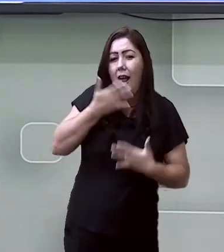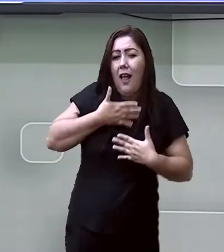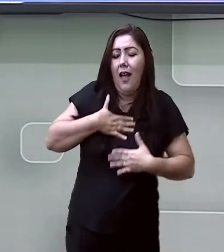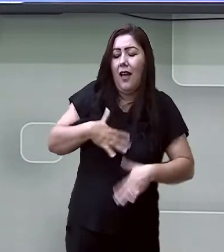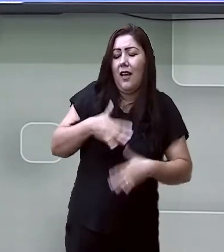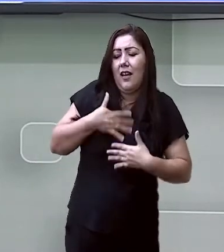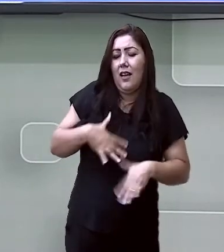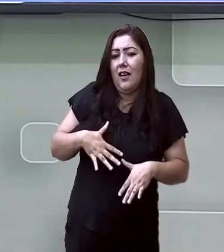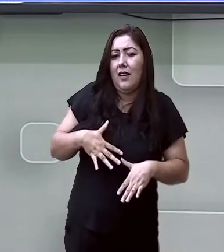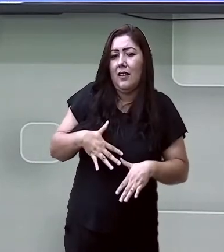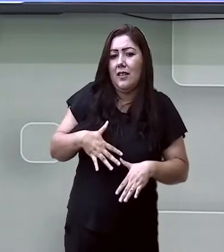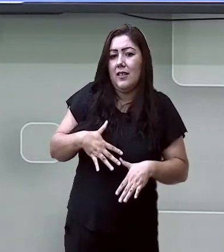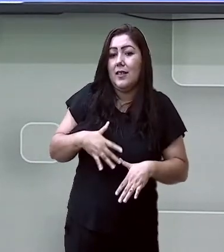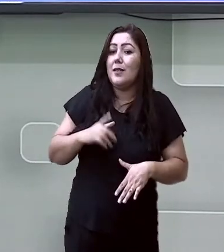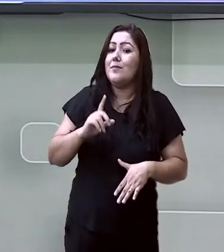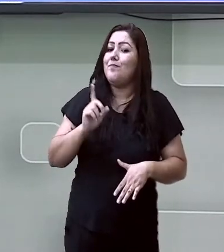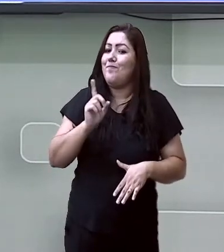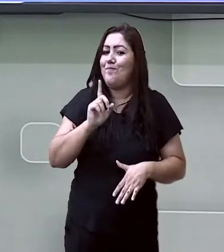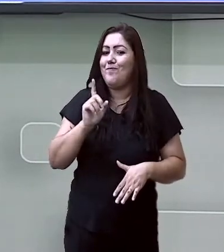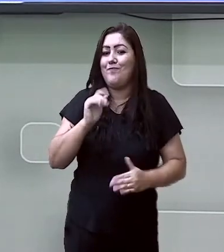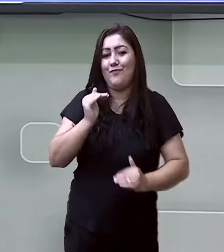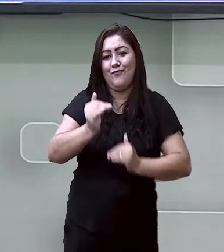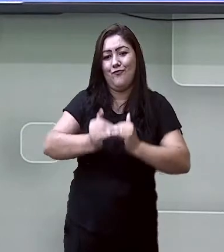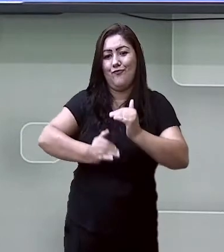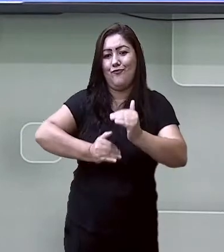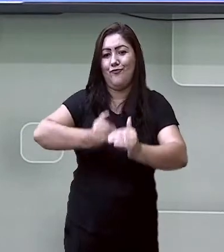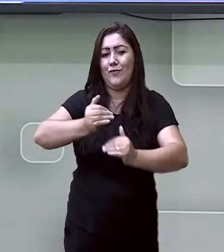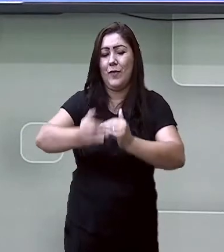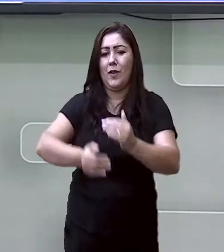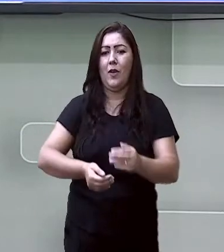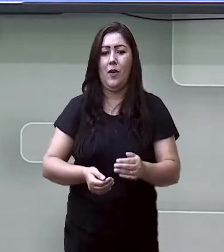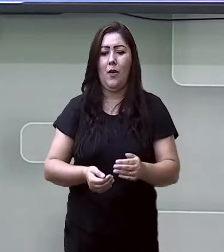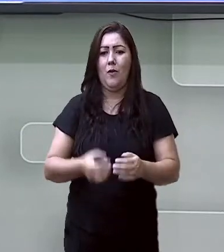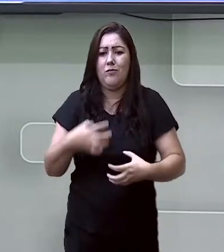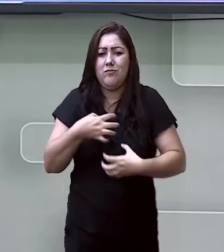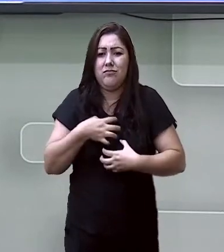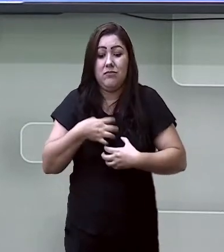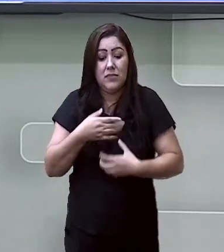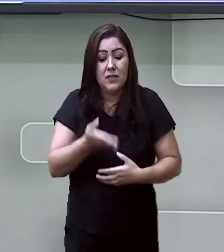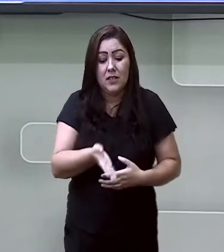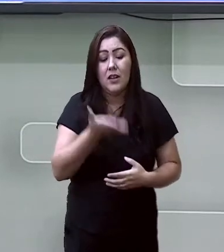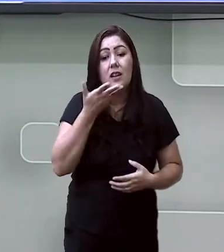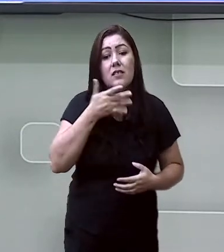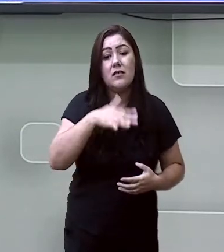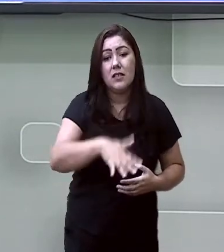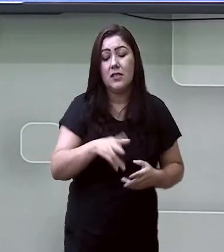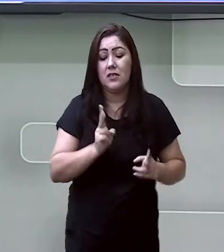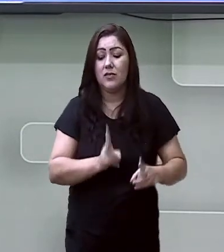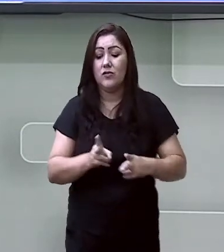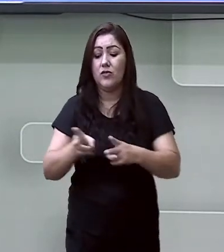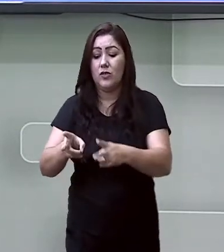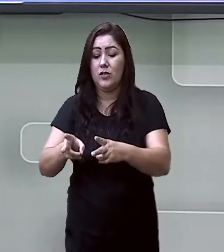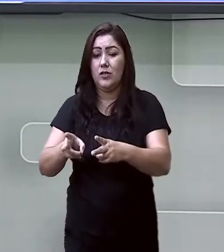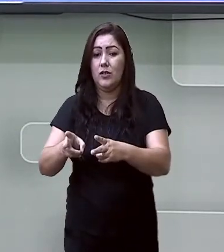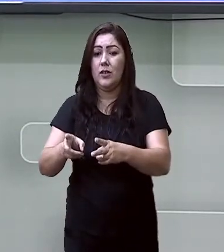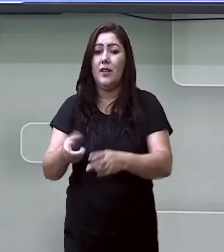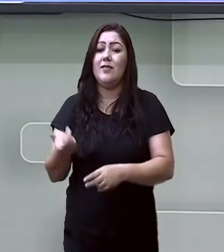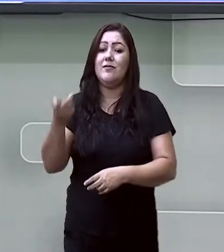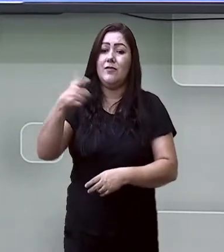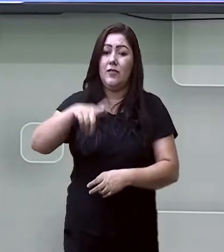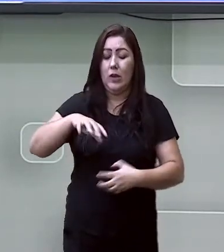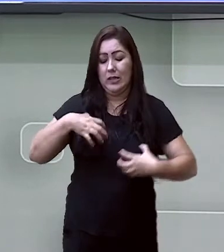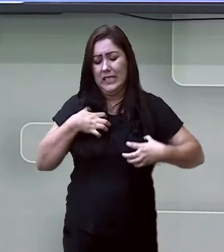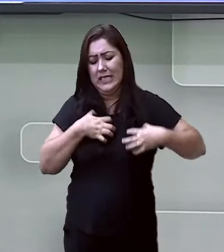Posteriormente, com a permanência dos sinais, a mãe voltará a se angustiar, e pode ser um tempo